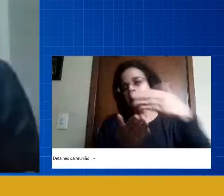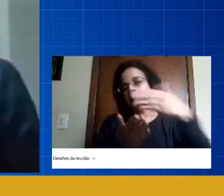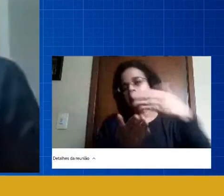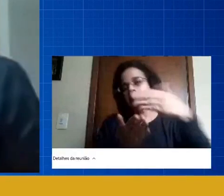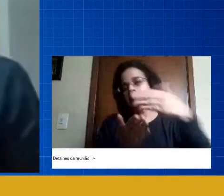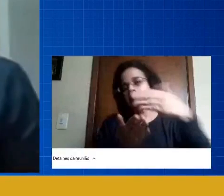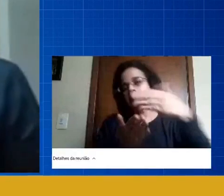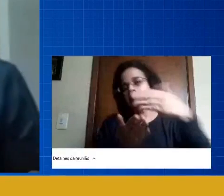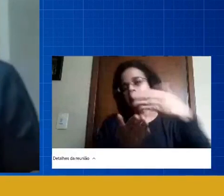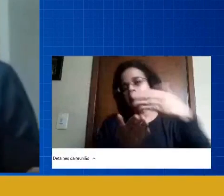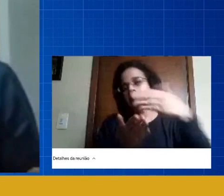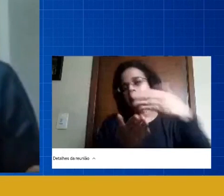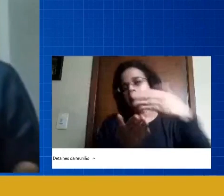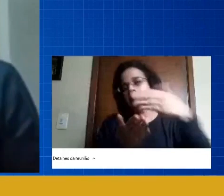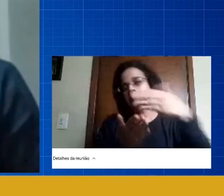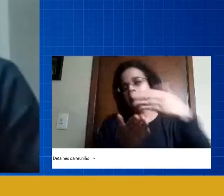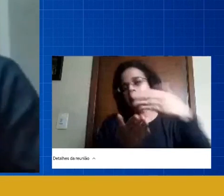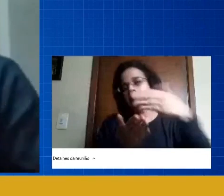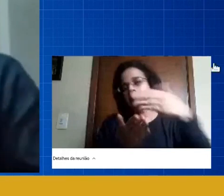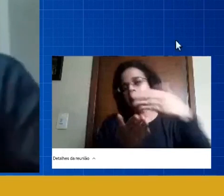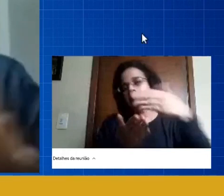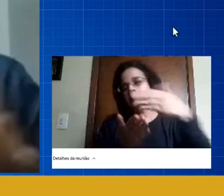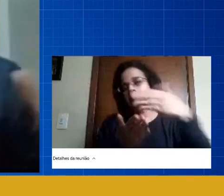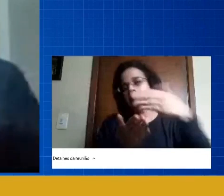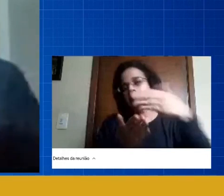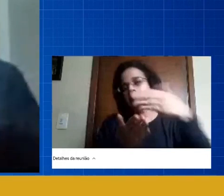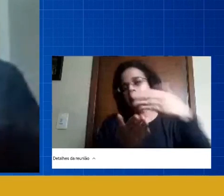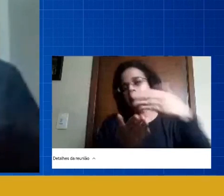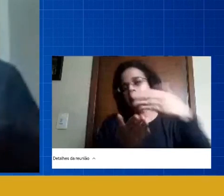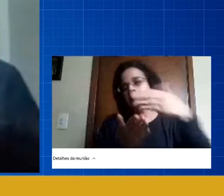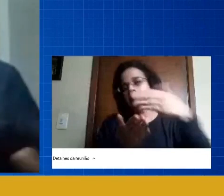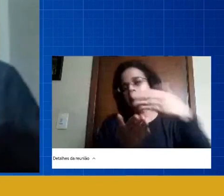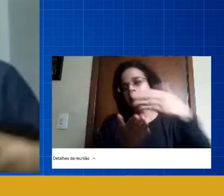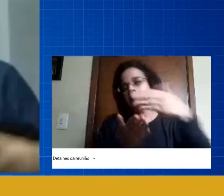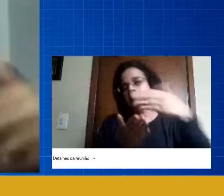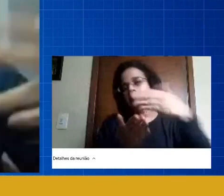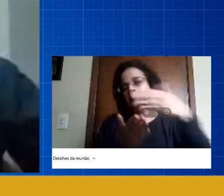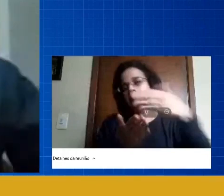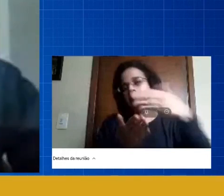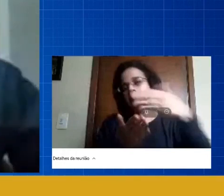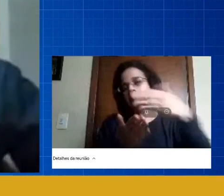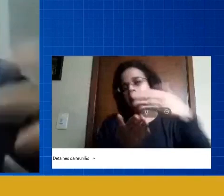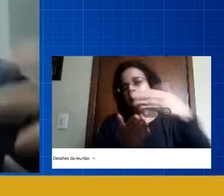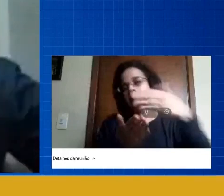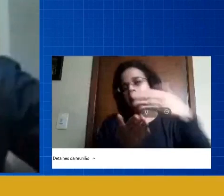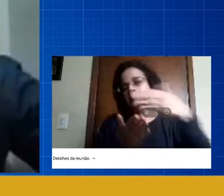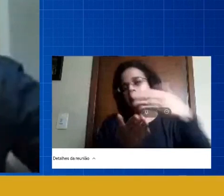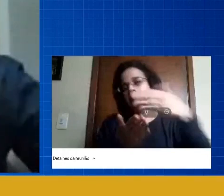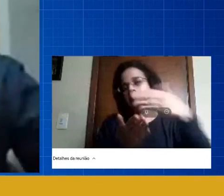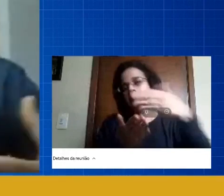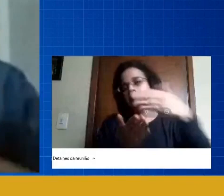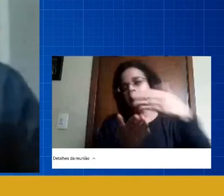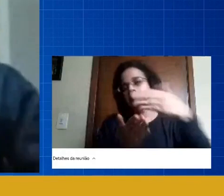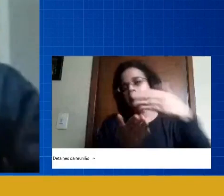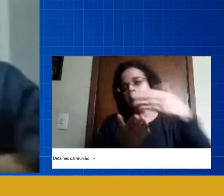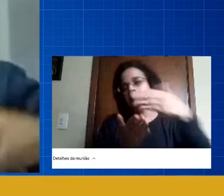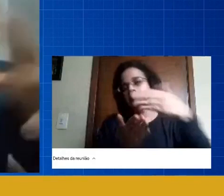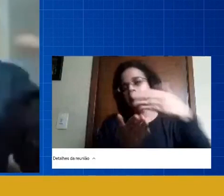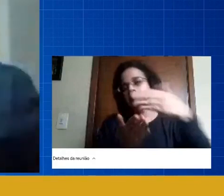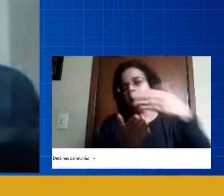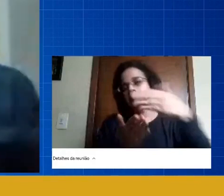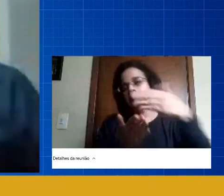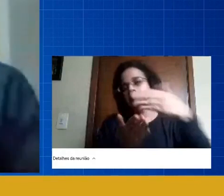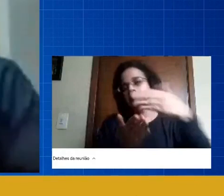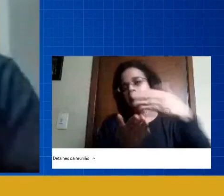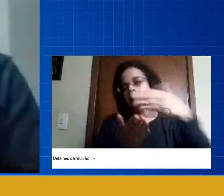para a nossa categoria sabe porque todo mundo fala de educação é discurso é bonito é legal falar